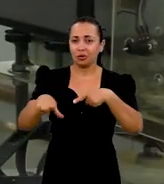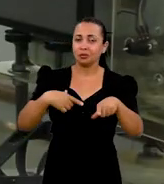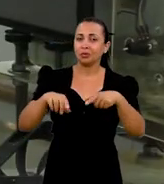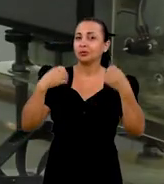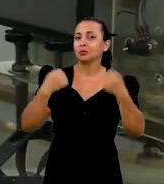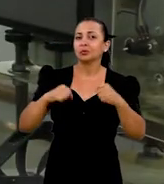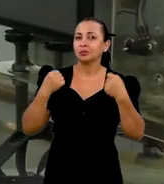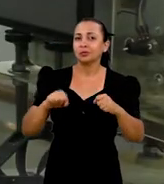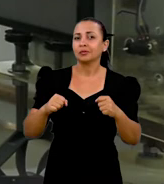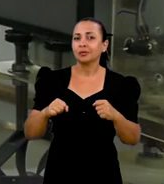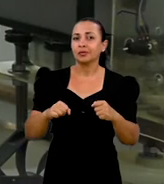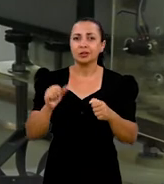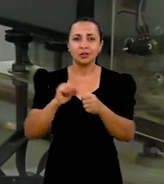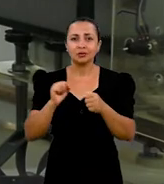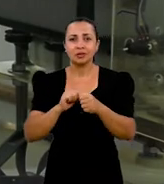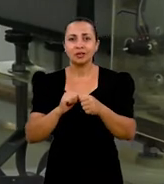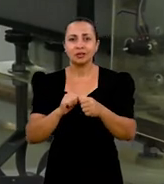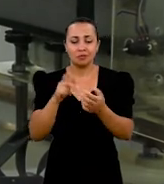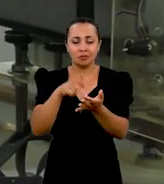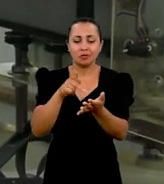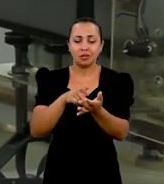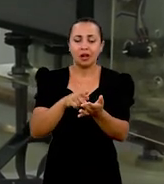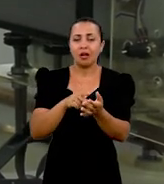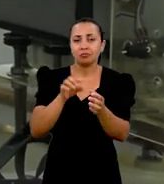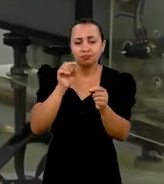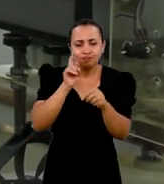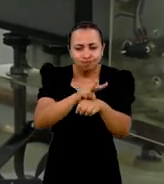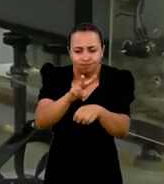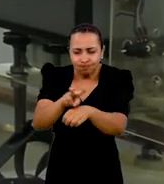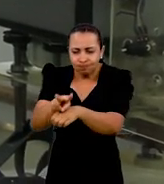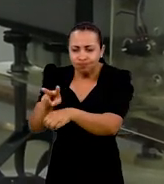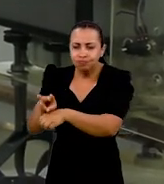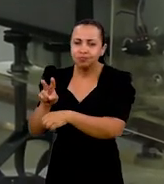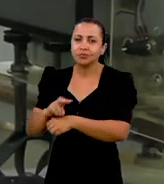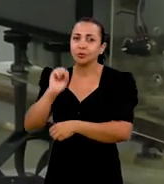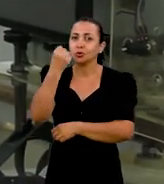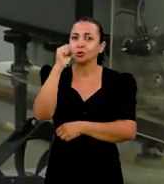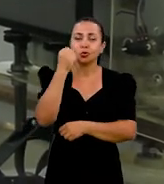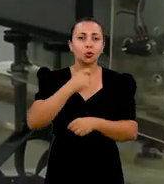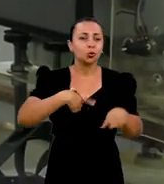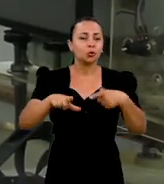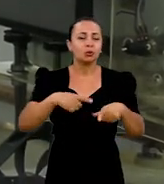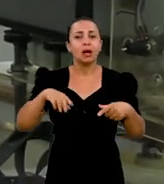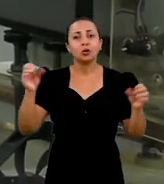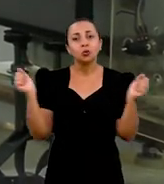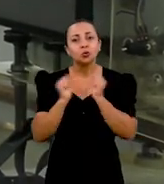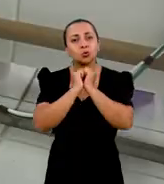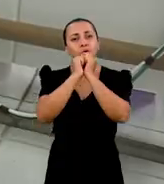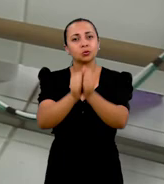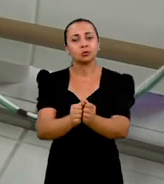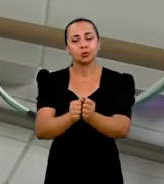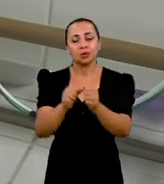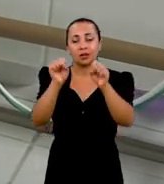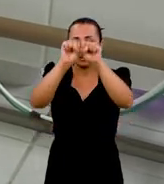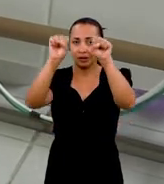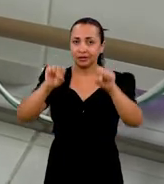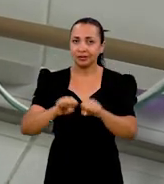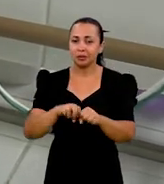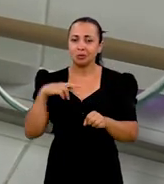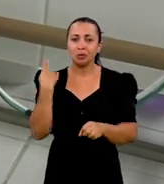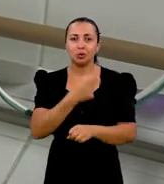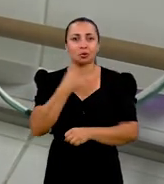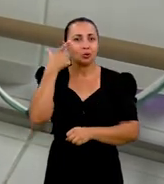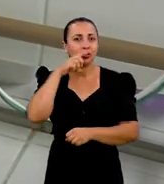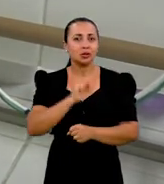que há a possibilidade da realização e monitoramento de até oito reações simultâneas. Então, nesse sistema, nós